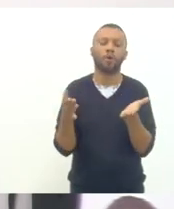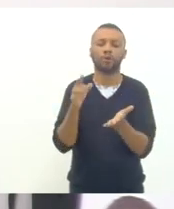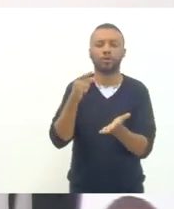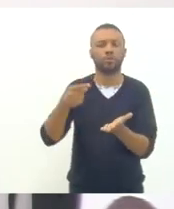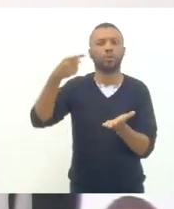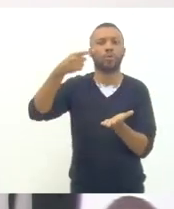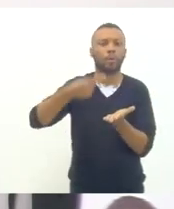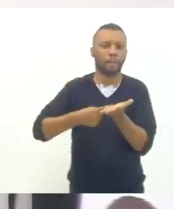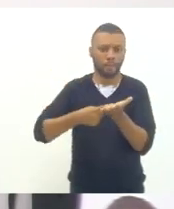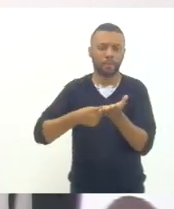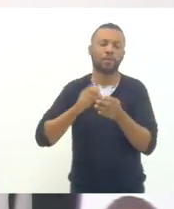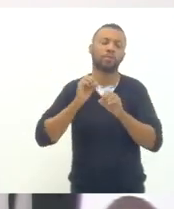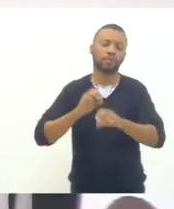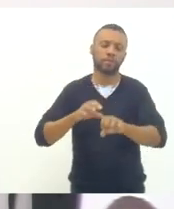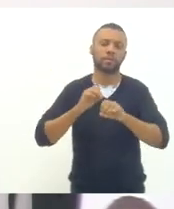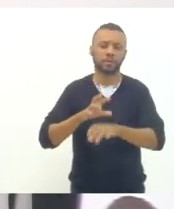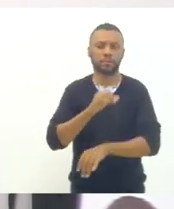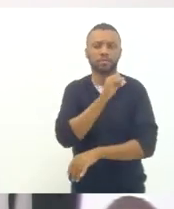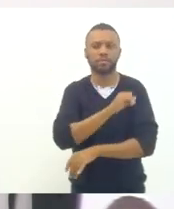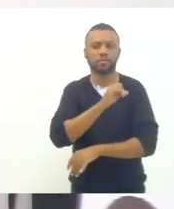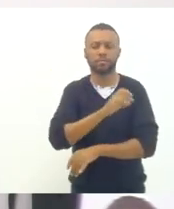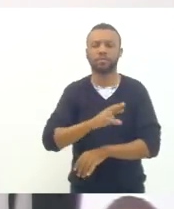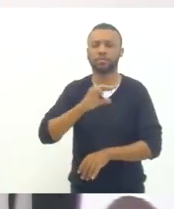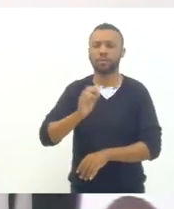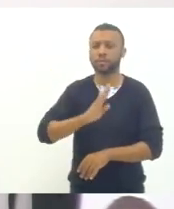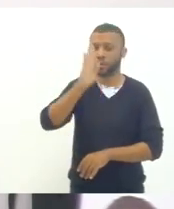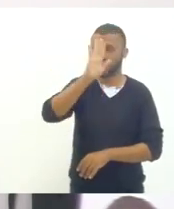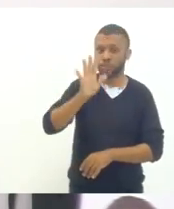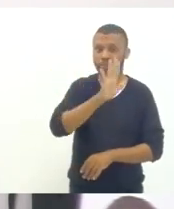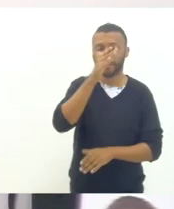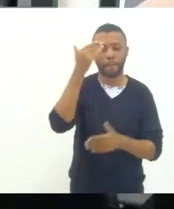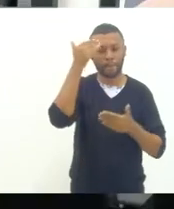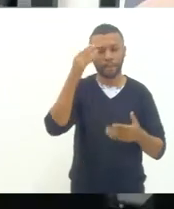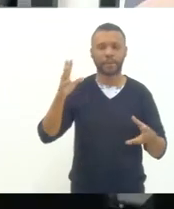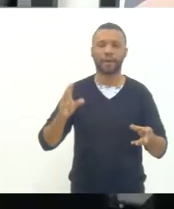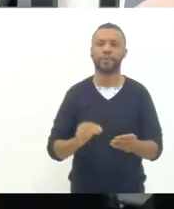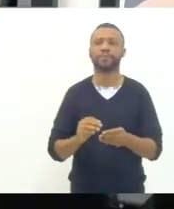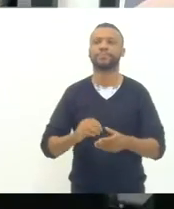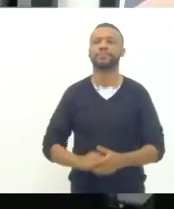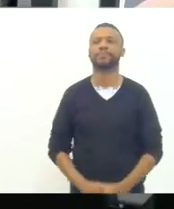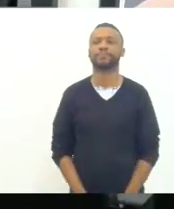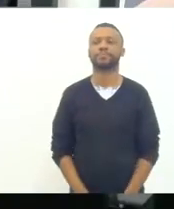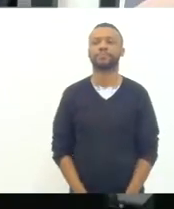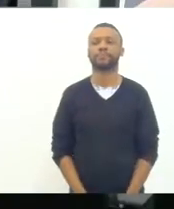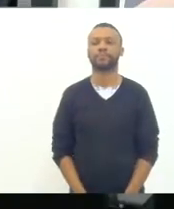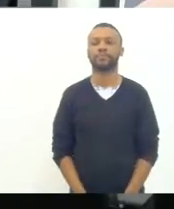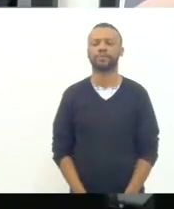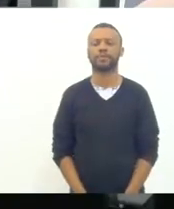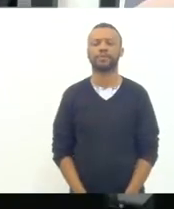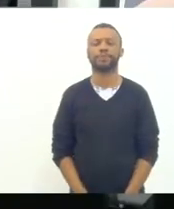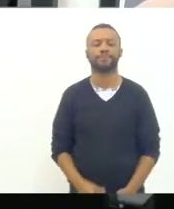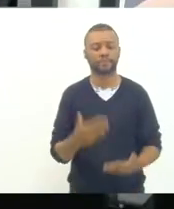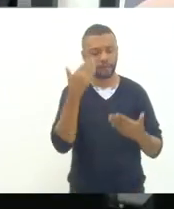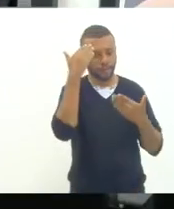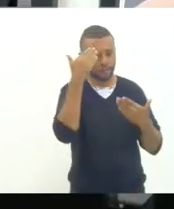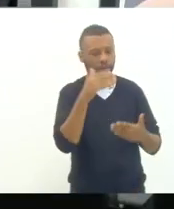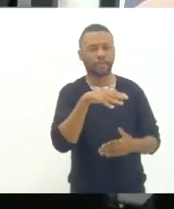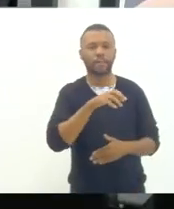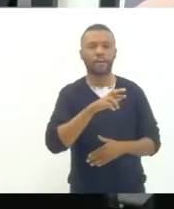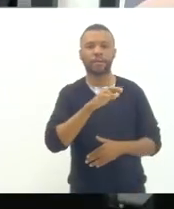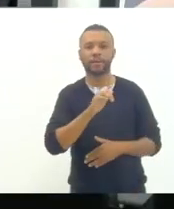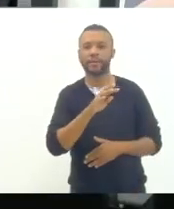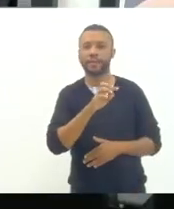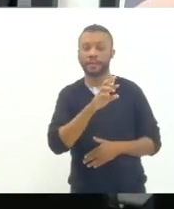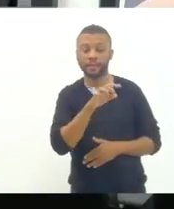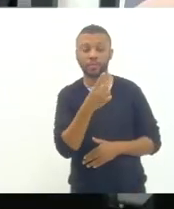comprometeu com a educação no estado do Rio de Janeiro e no Brasil obrigada obrigado Maria Tereza de